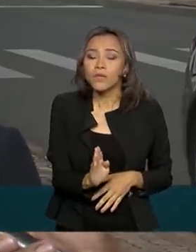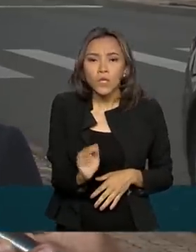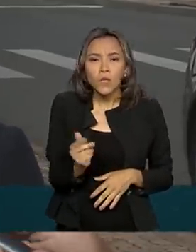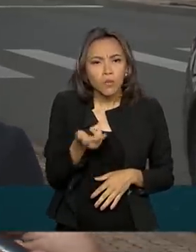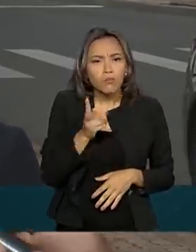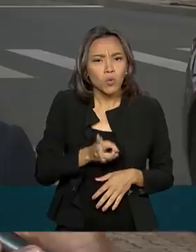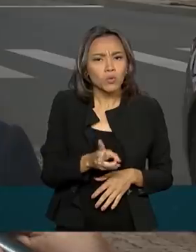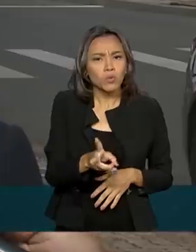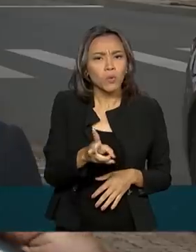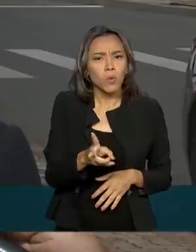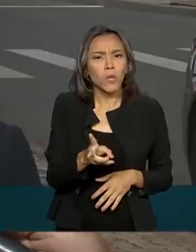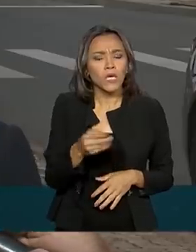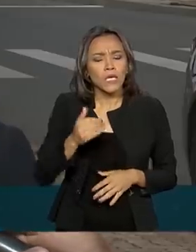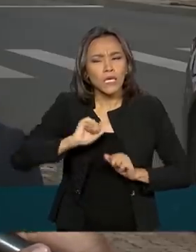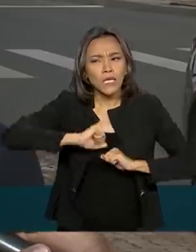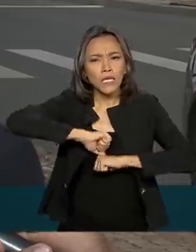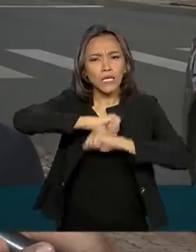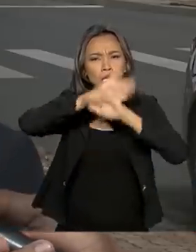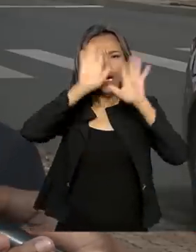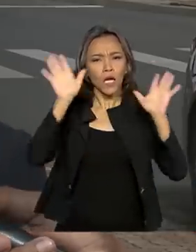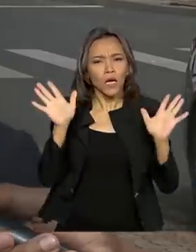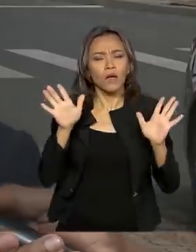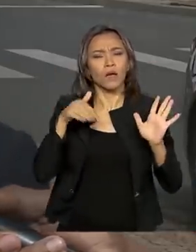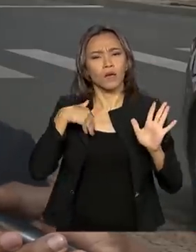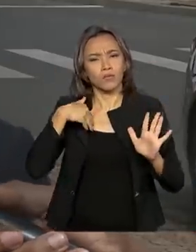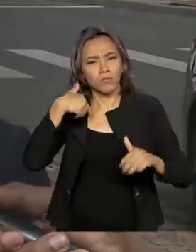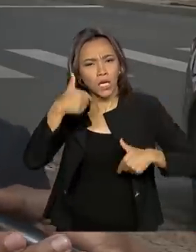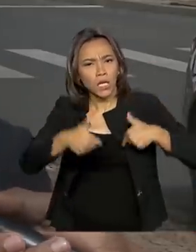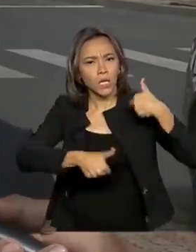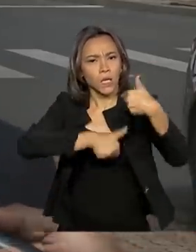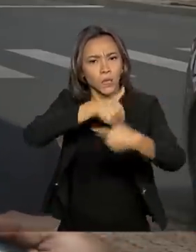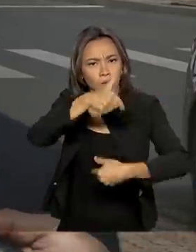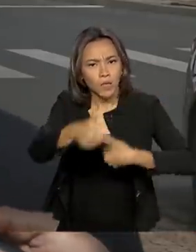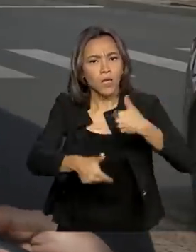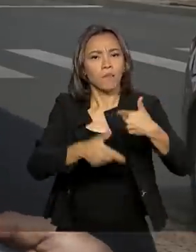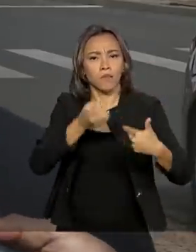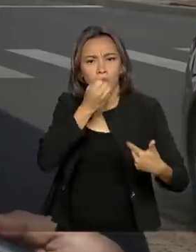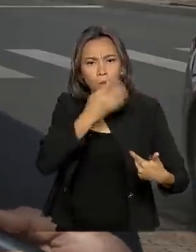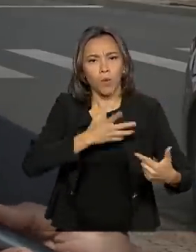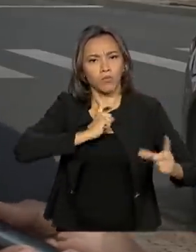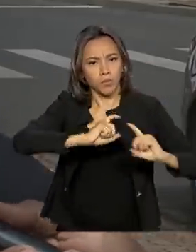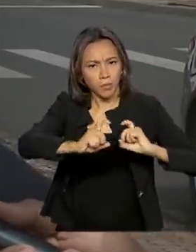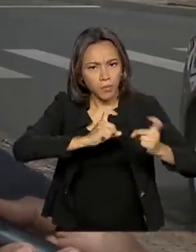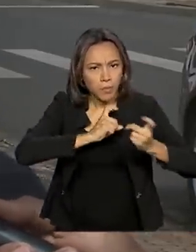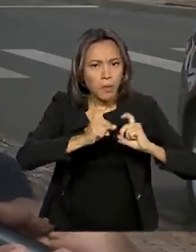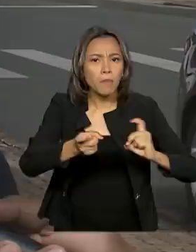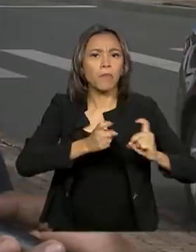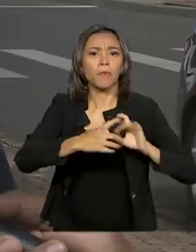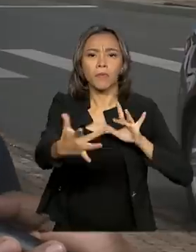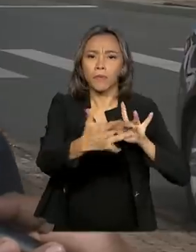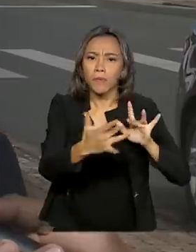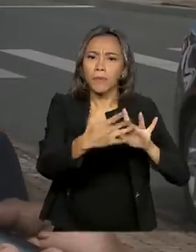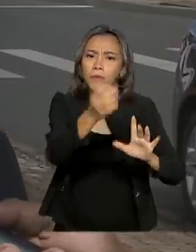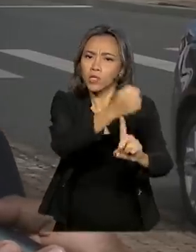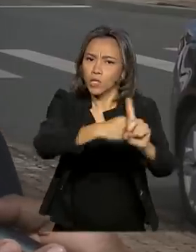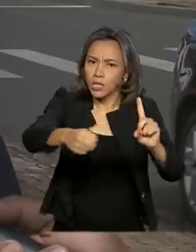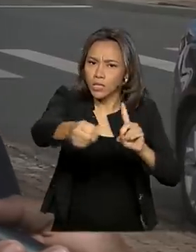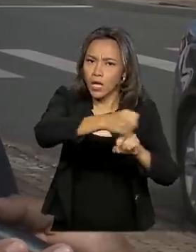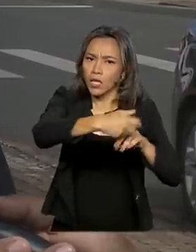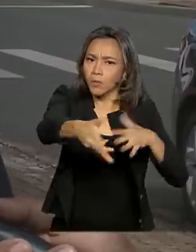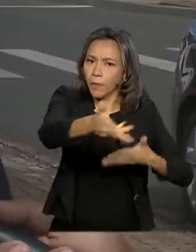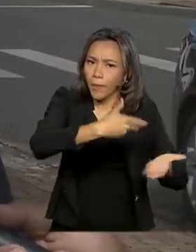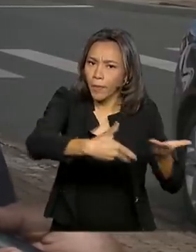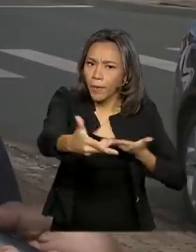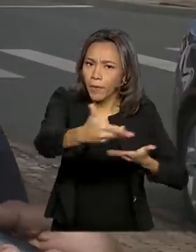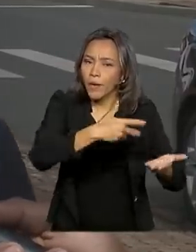clara para ter um padrão de governança pública, uma relação entre o governo e a sociedade, uma relação entre o